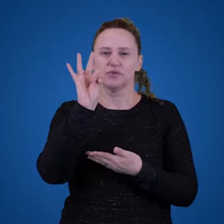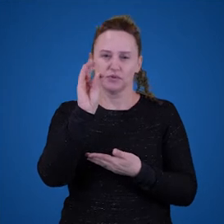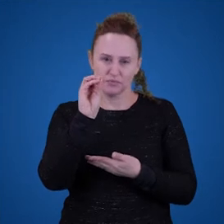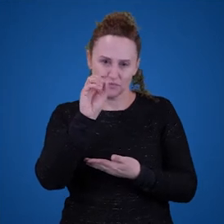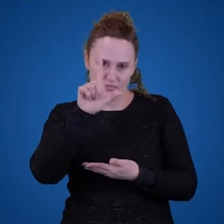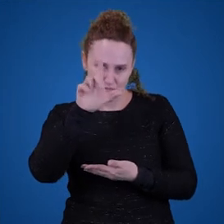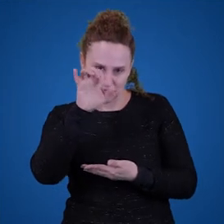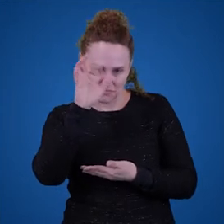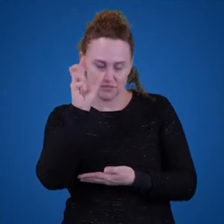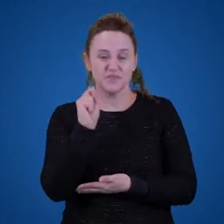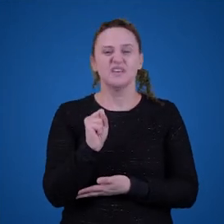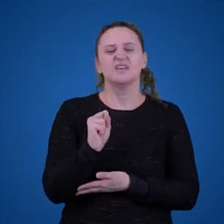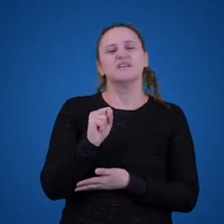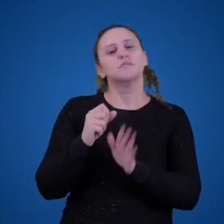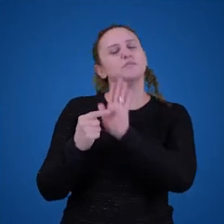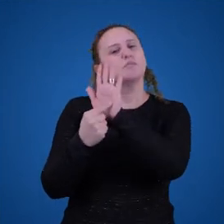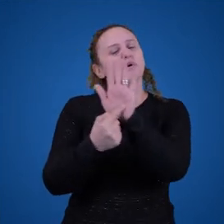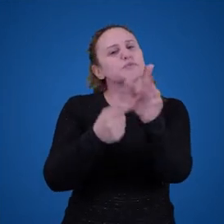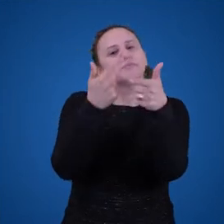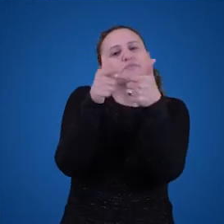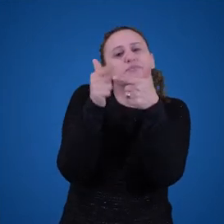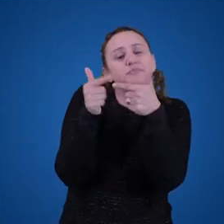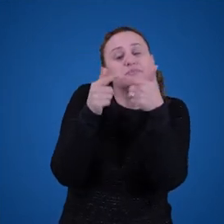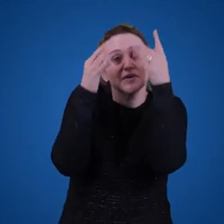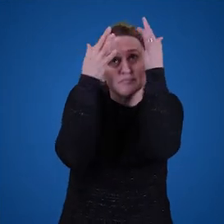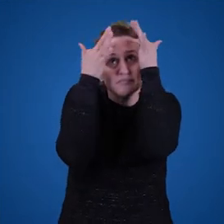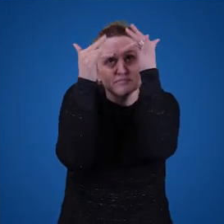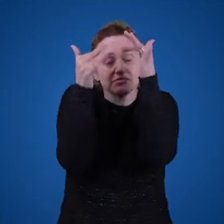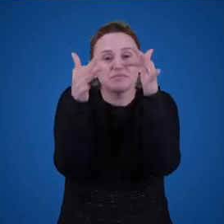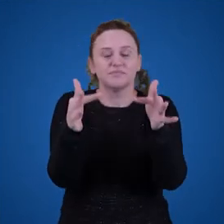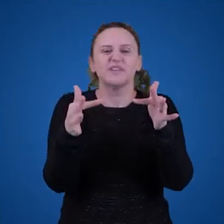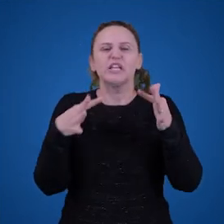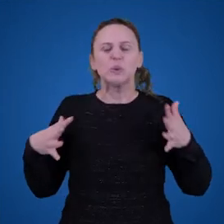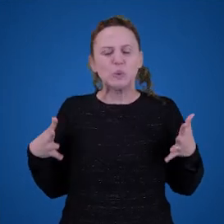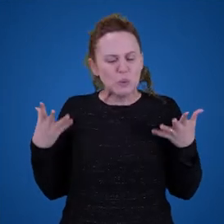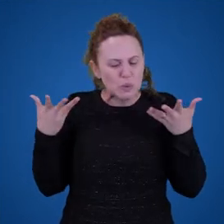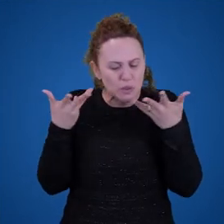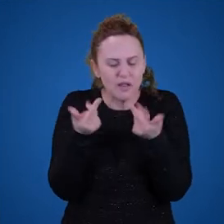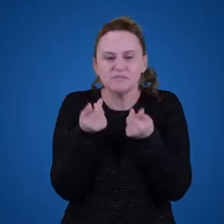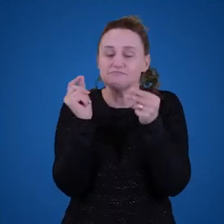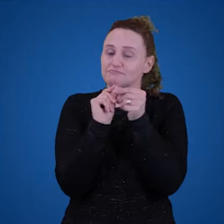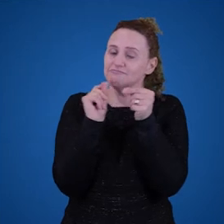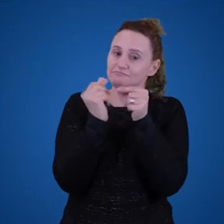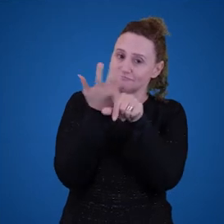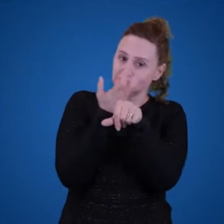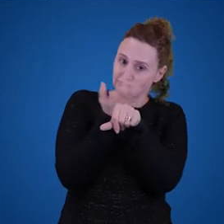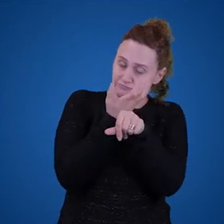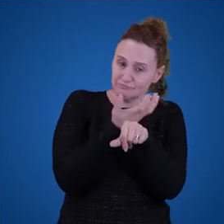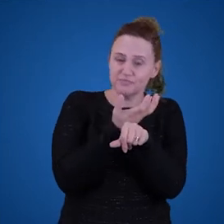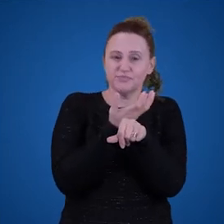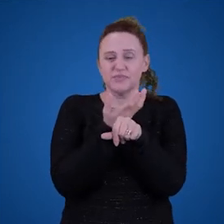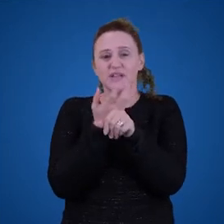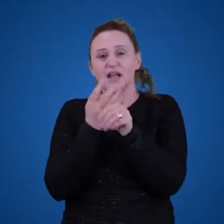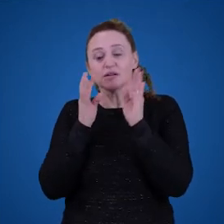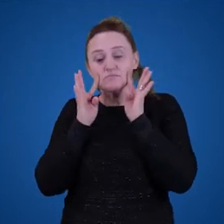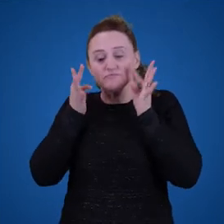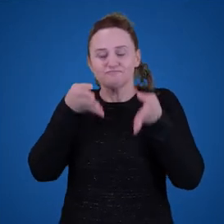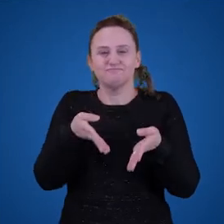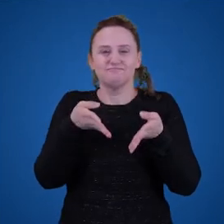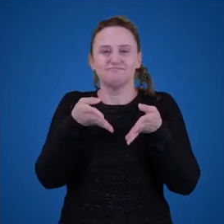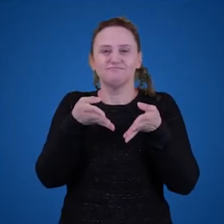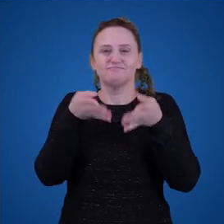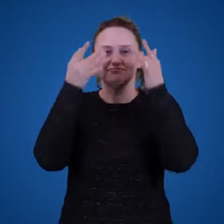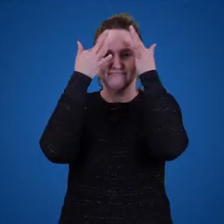demonstra problemas filosóficos. Então, tudo que a gente vai fazer nessa disciplina está focada na filosofia da linguagem